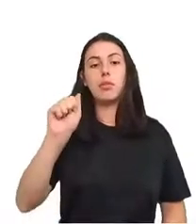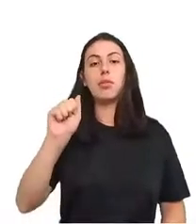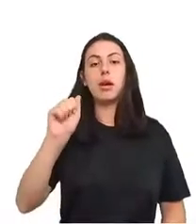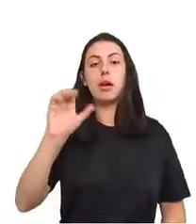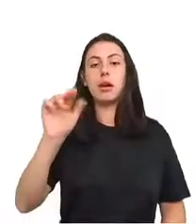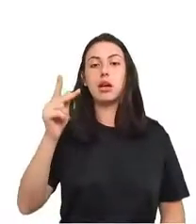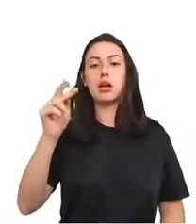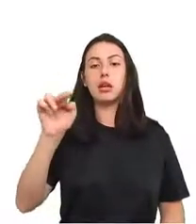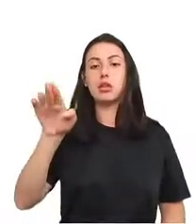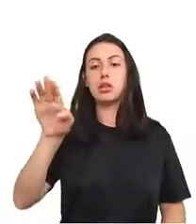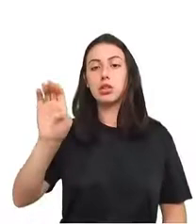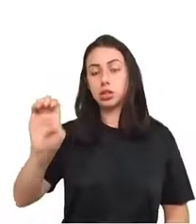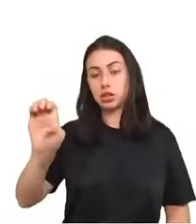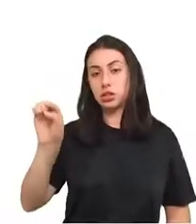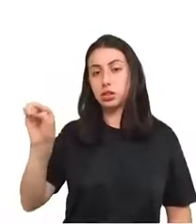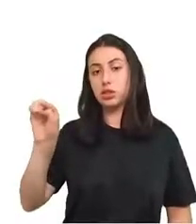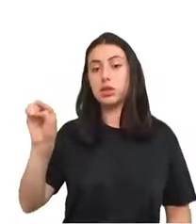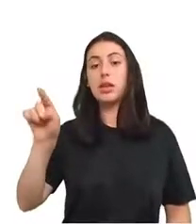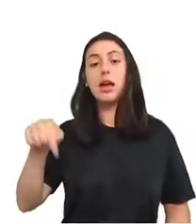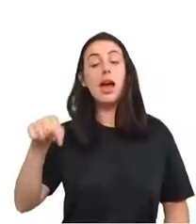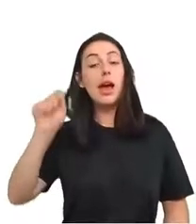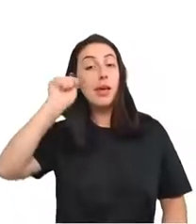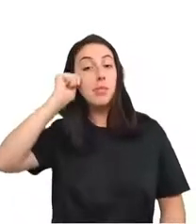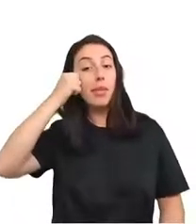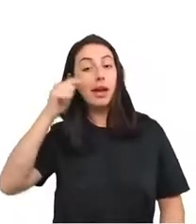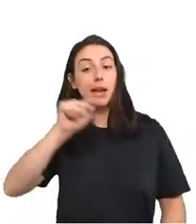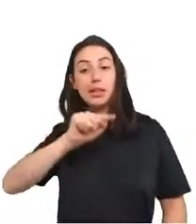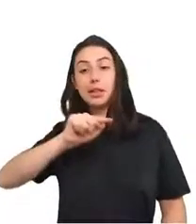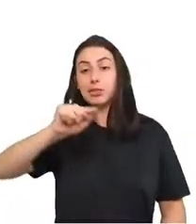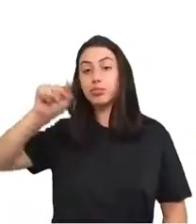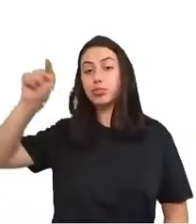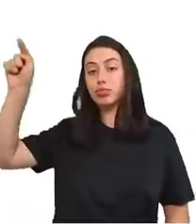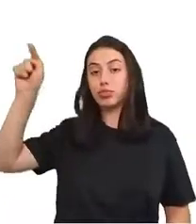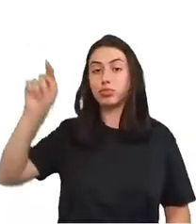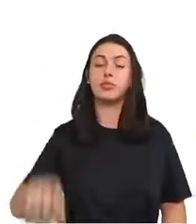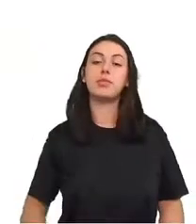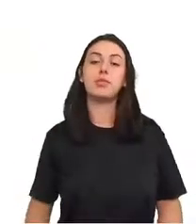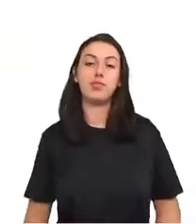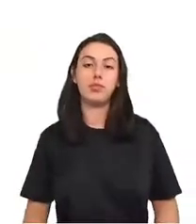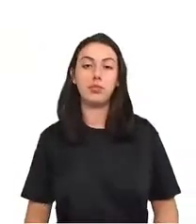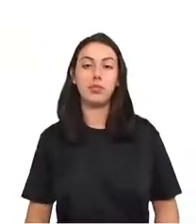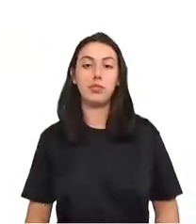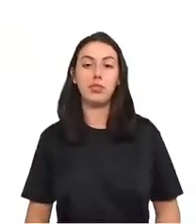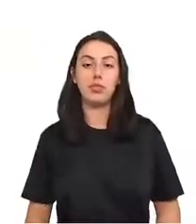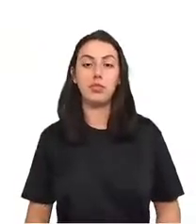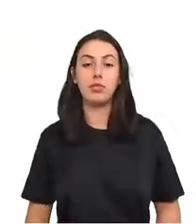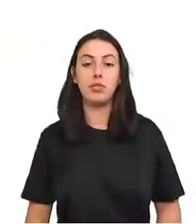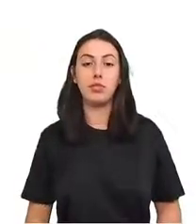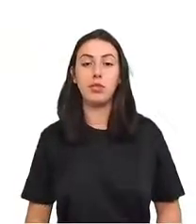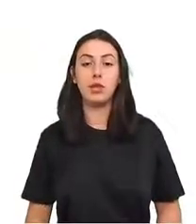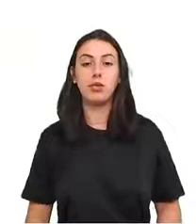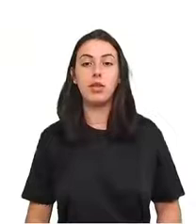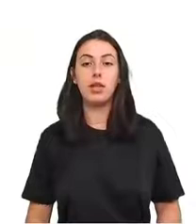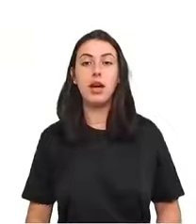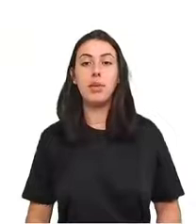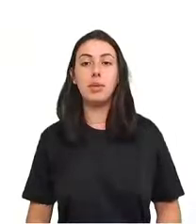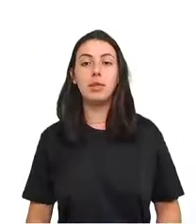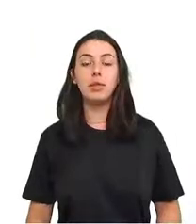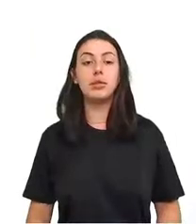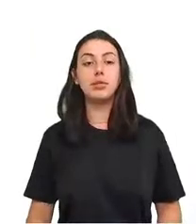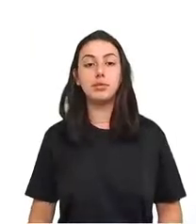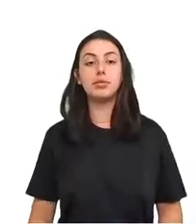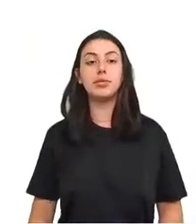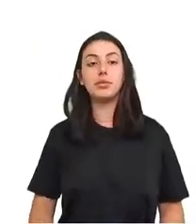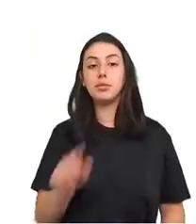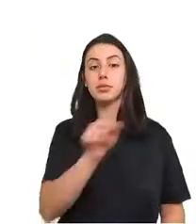Avaliando esses dados, a técnica de machine learning empregada diz que os pontos acima da linha preta tendem a ser